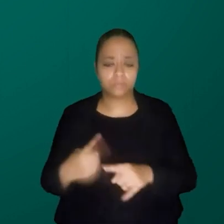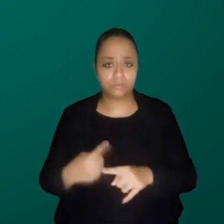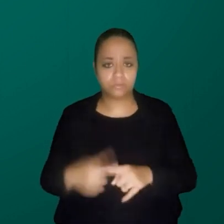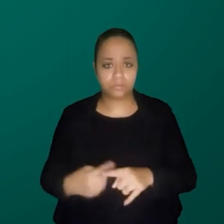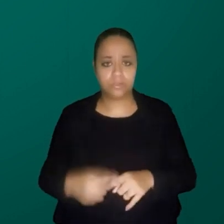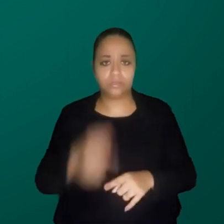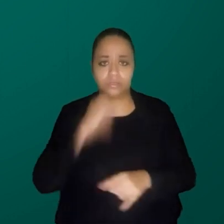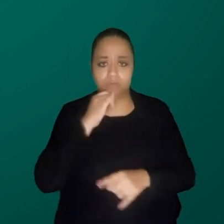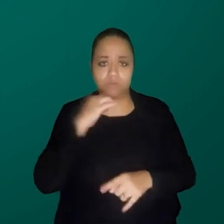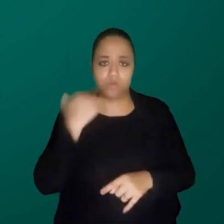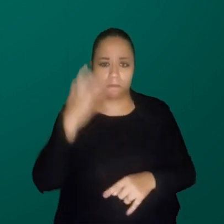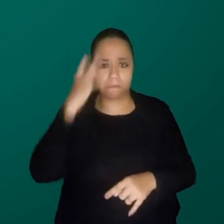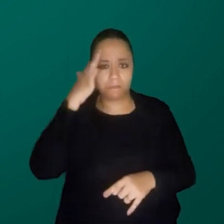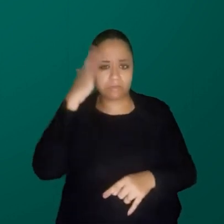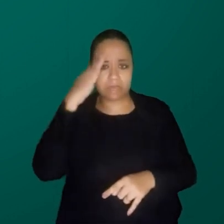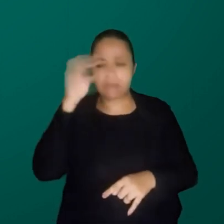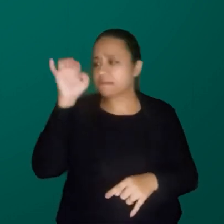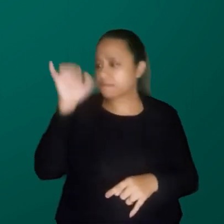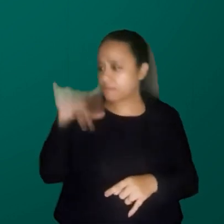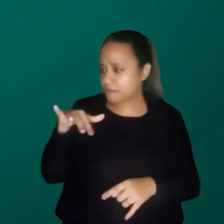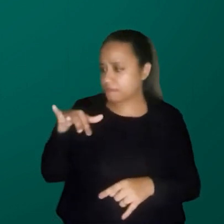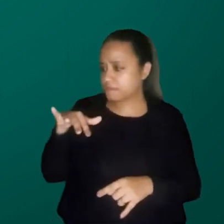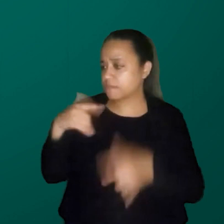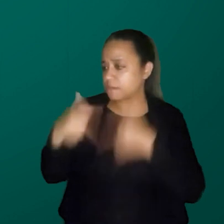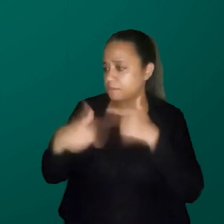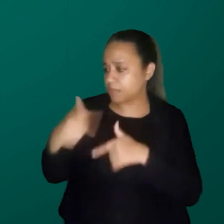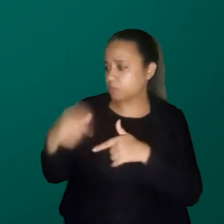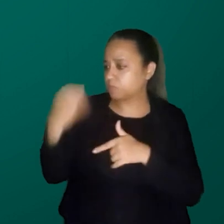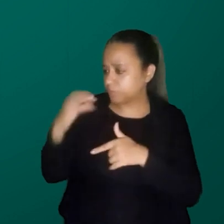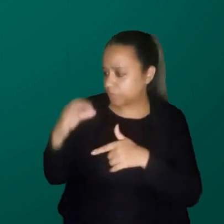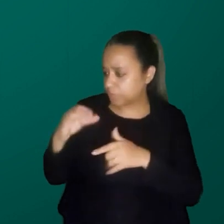quando a gente vai pensar quem é que faz ciência no Brasil, e aí